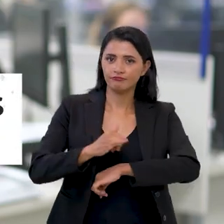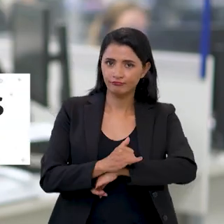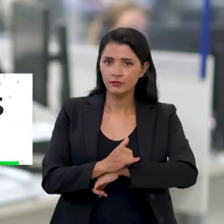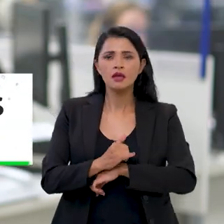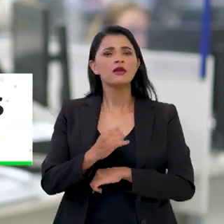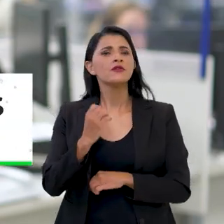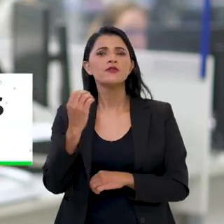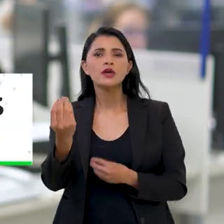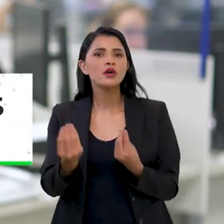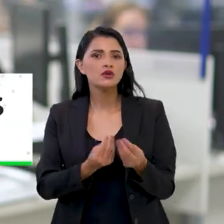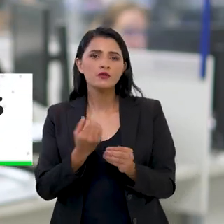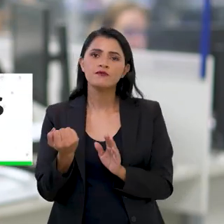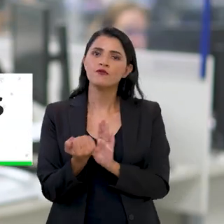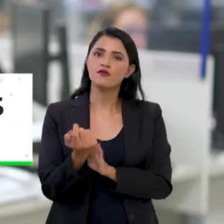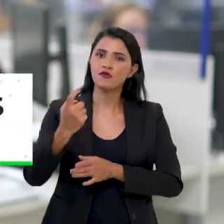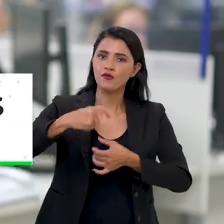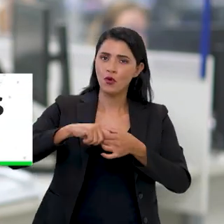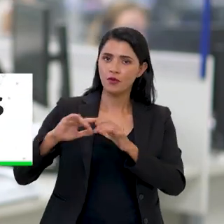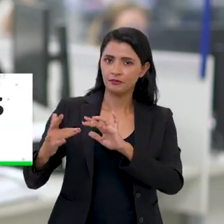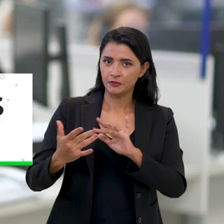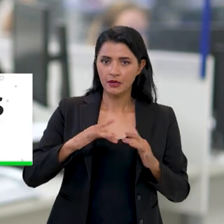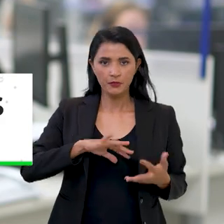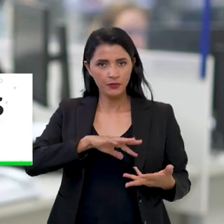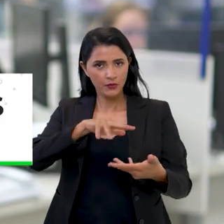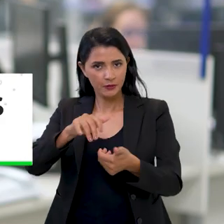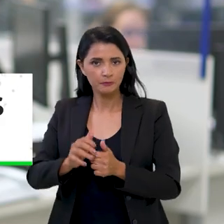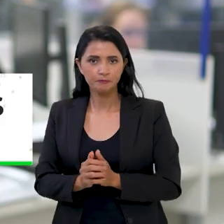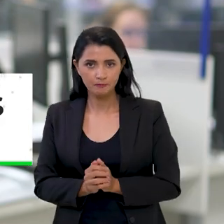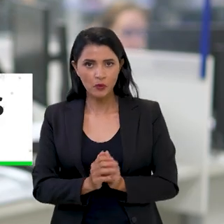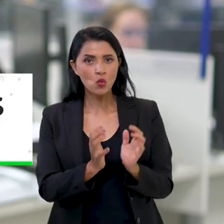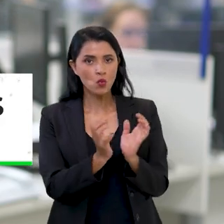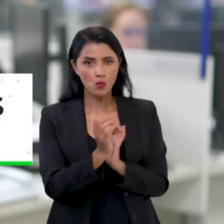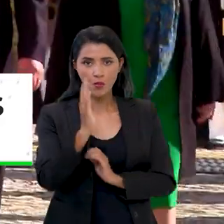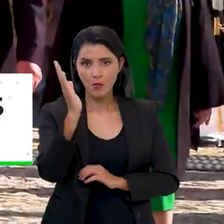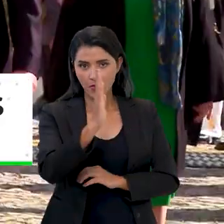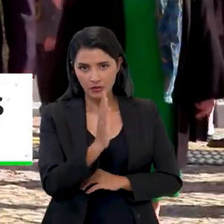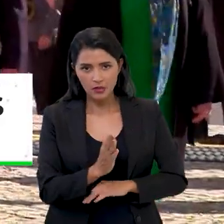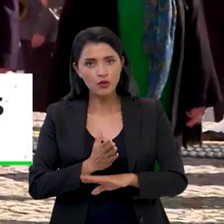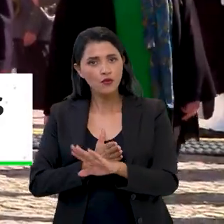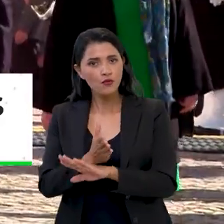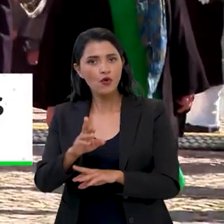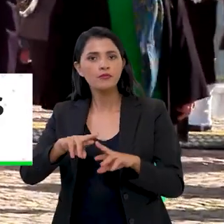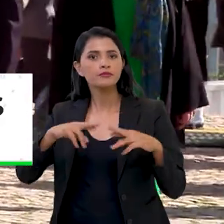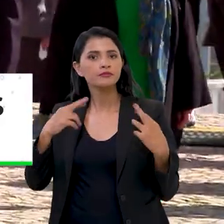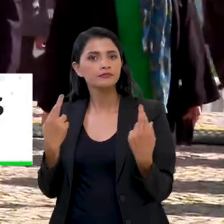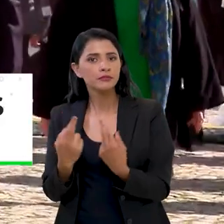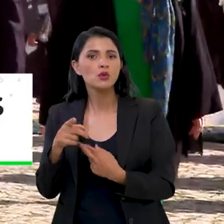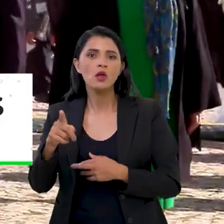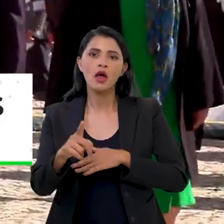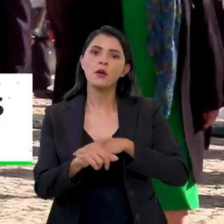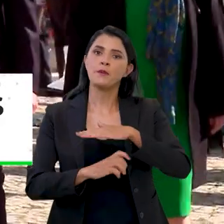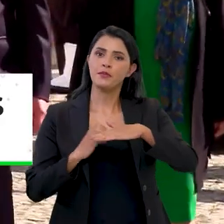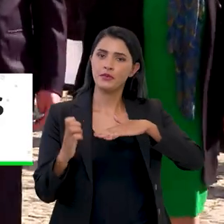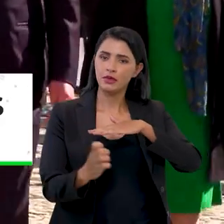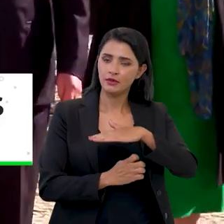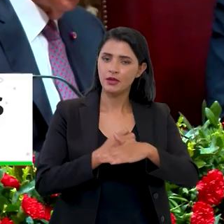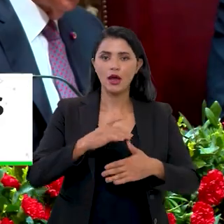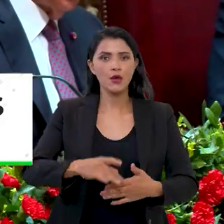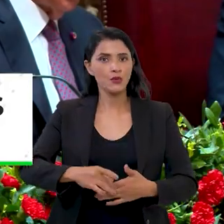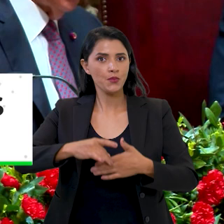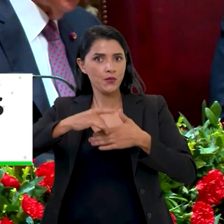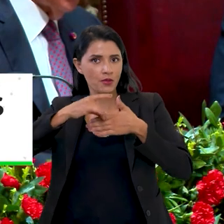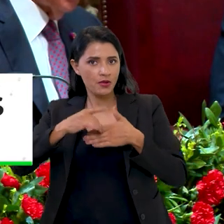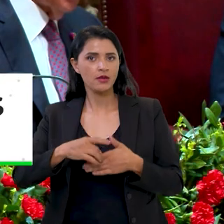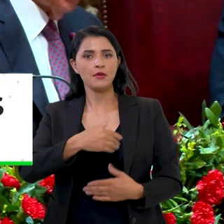Brasília. As viagens marcam a retomada das relações internacionais. A comitiva brasileira se reuniu com empresariado,